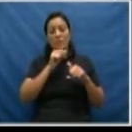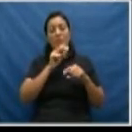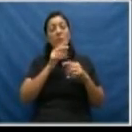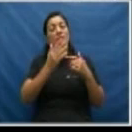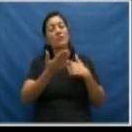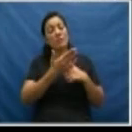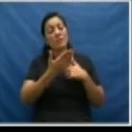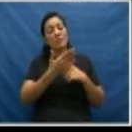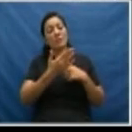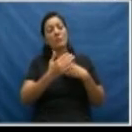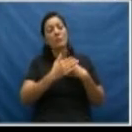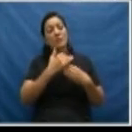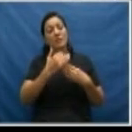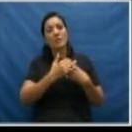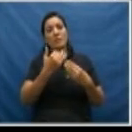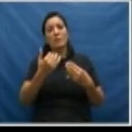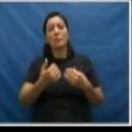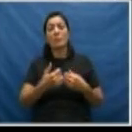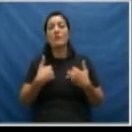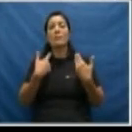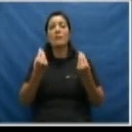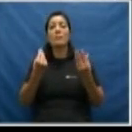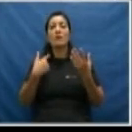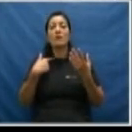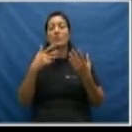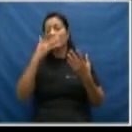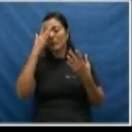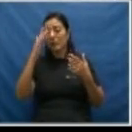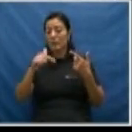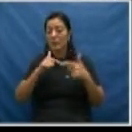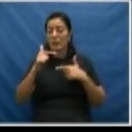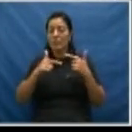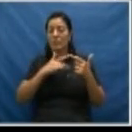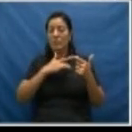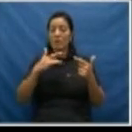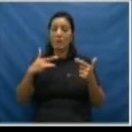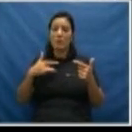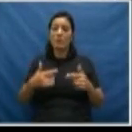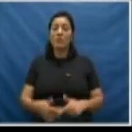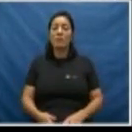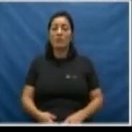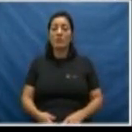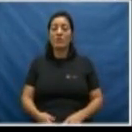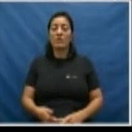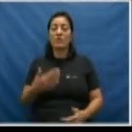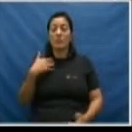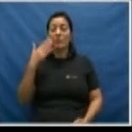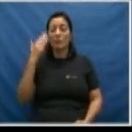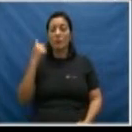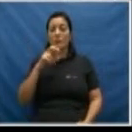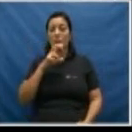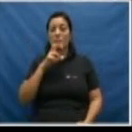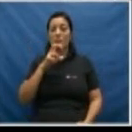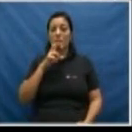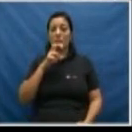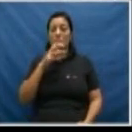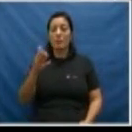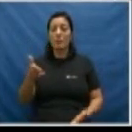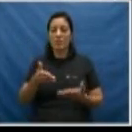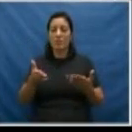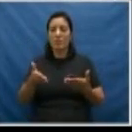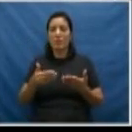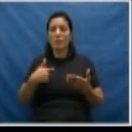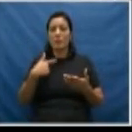ajuda, para pedir orientação. Qual o papel dos profissionais da área da saúde? Nós sabemos em Sorocaba hoje que nós estamos